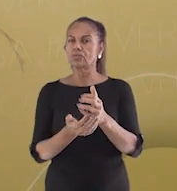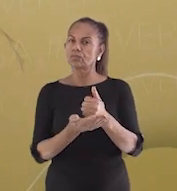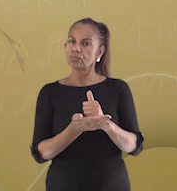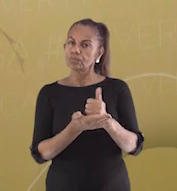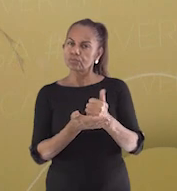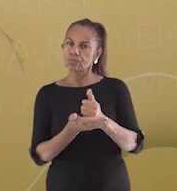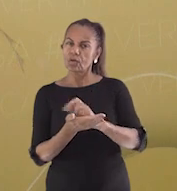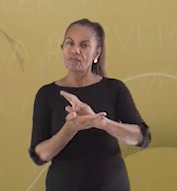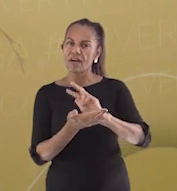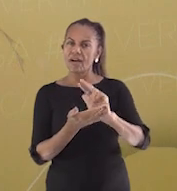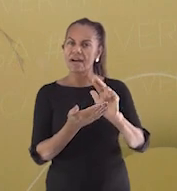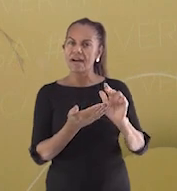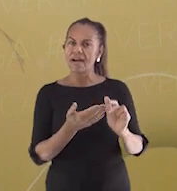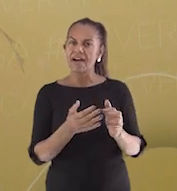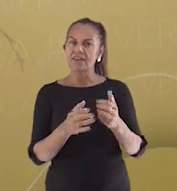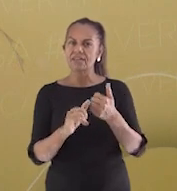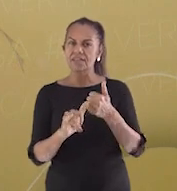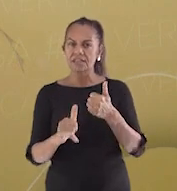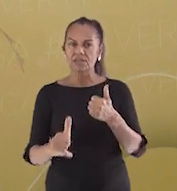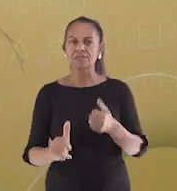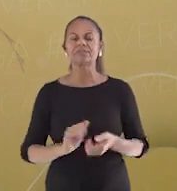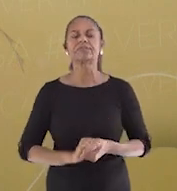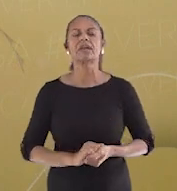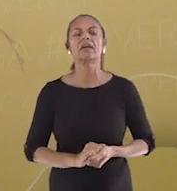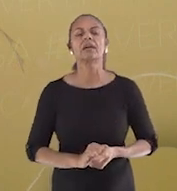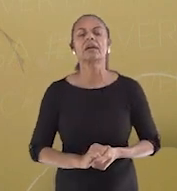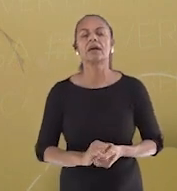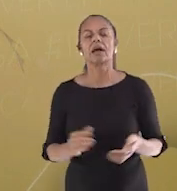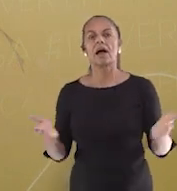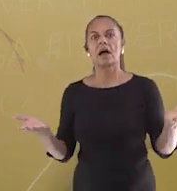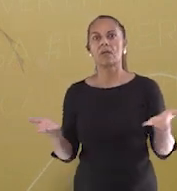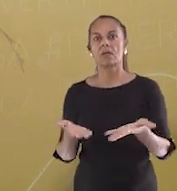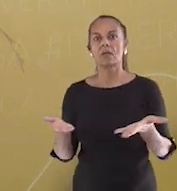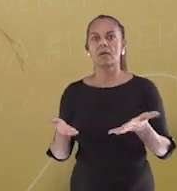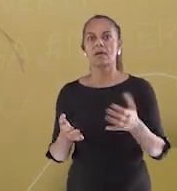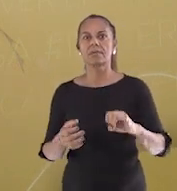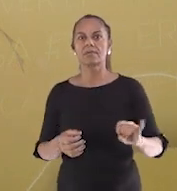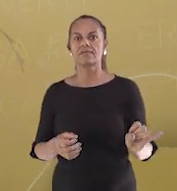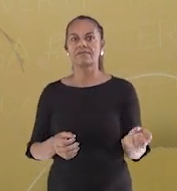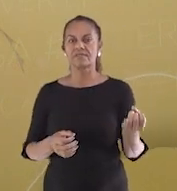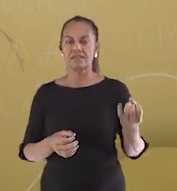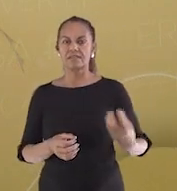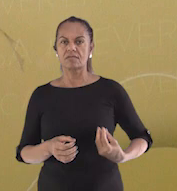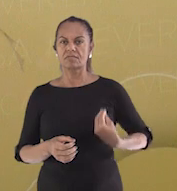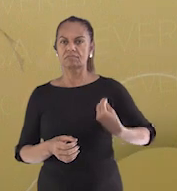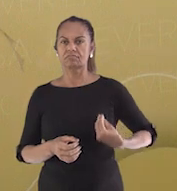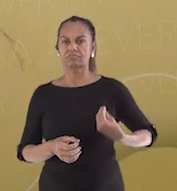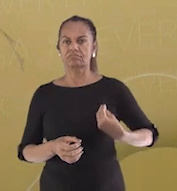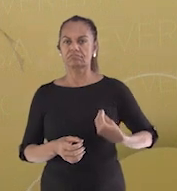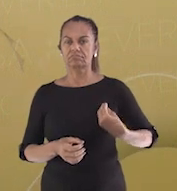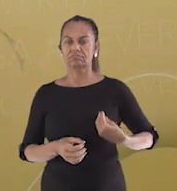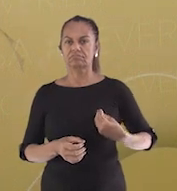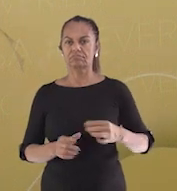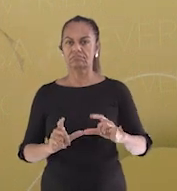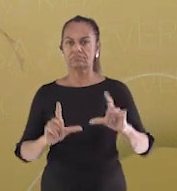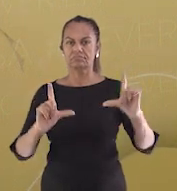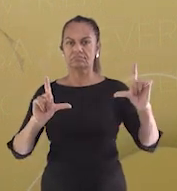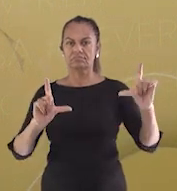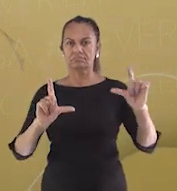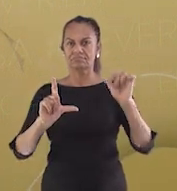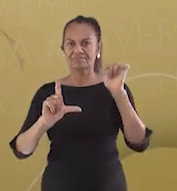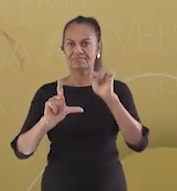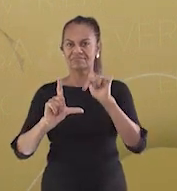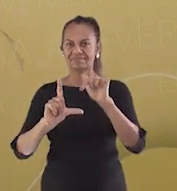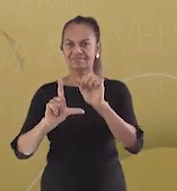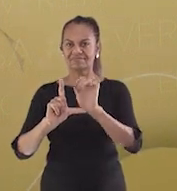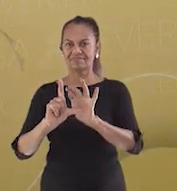Aproveita que a aula está começando e registre sua presença. Está vendo esse QR Code aí no cantinho da tela? É só apontar a câmera do celular